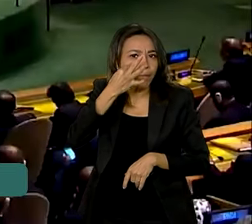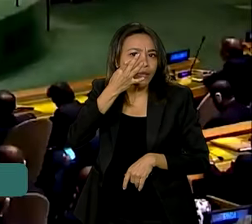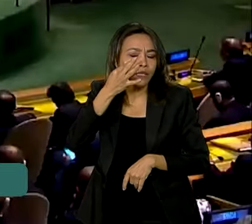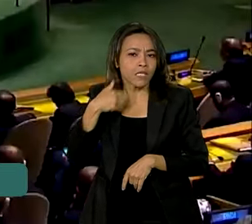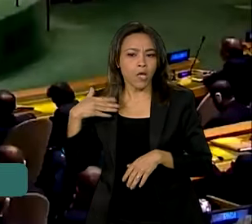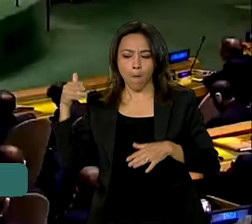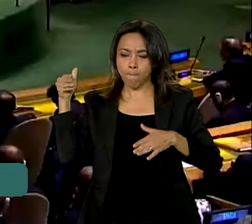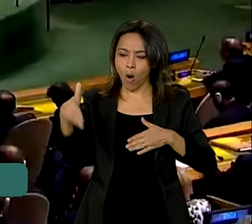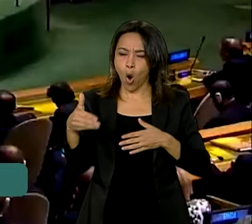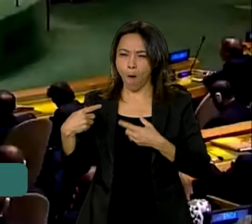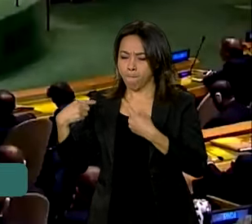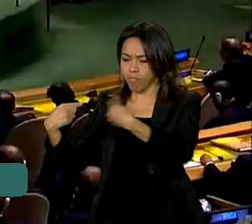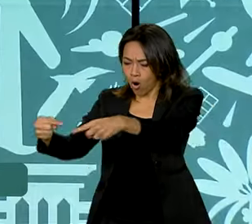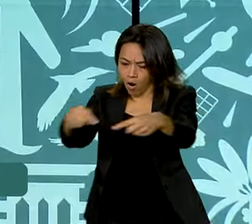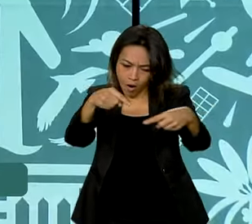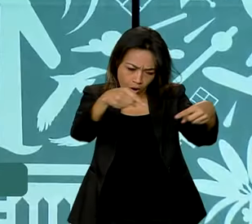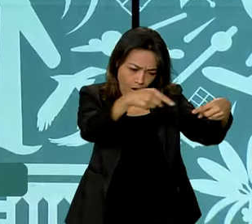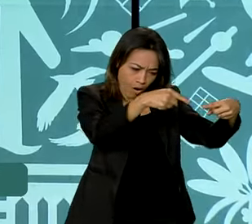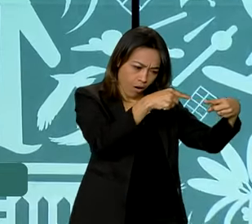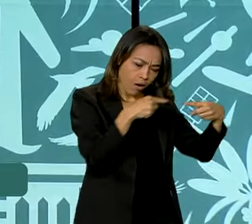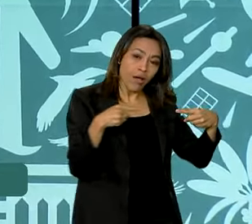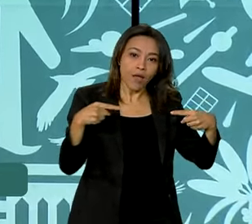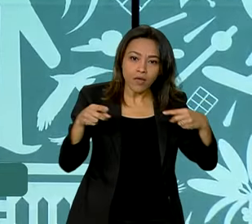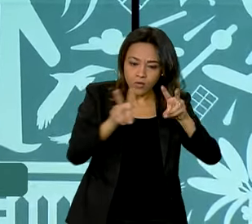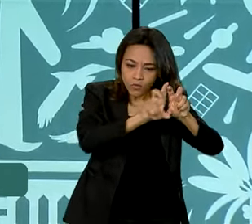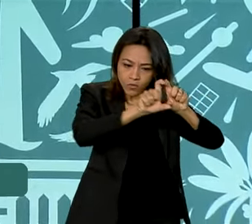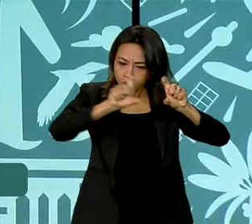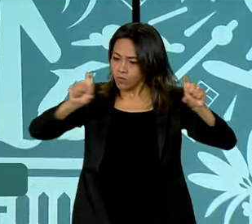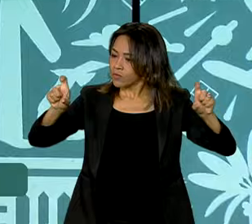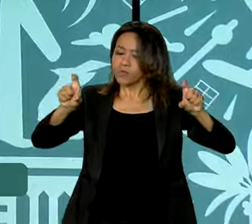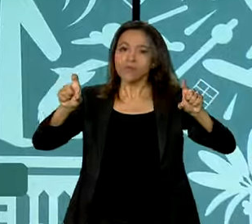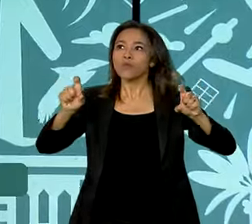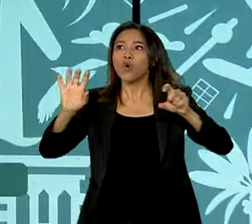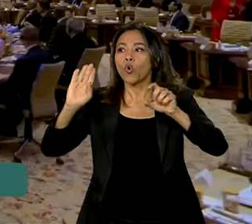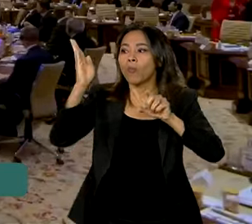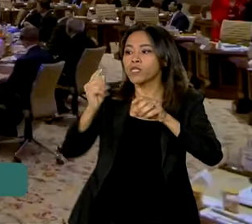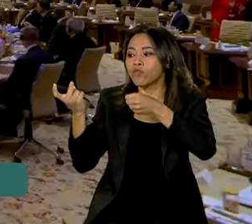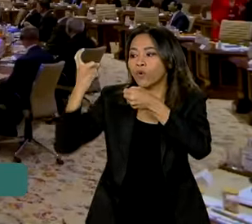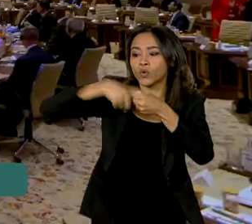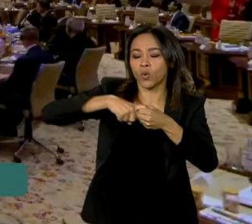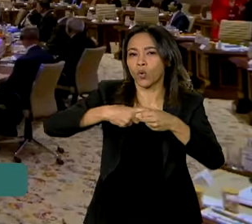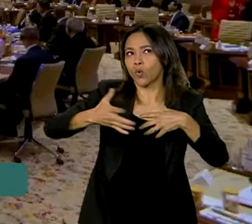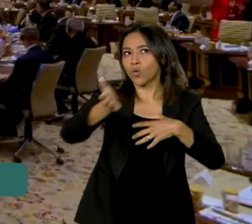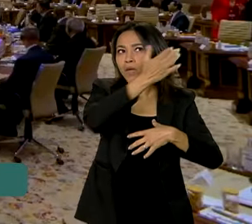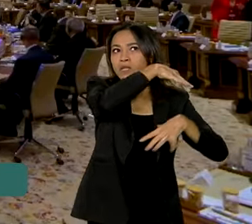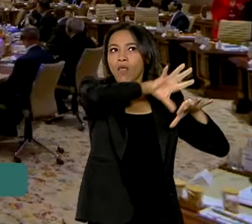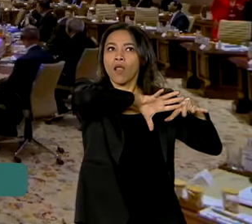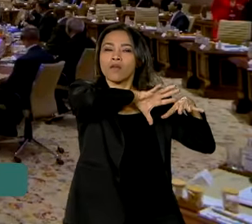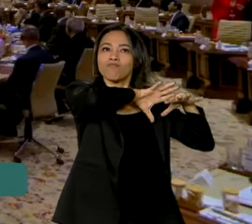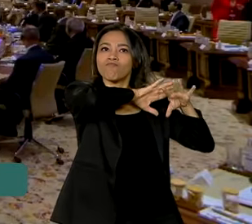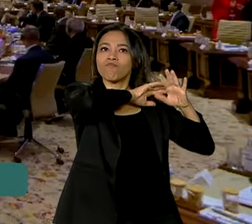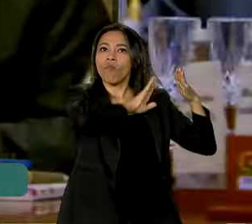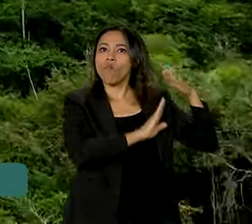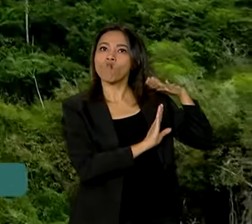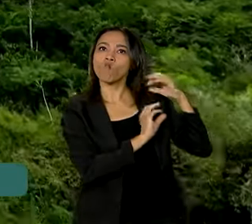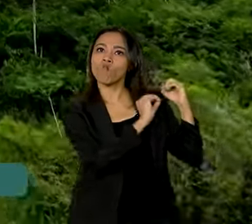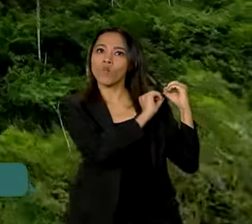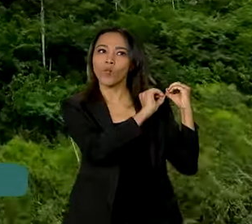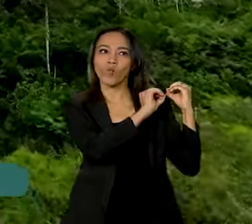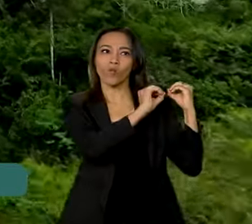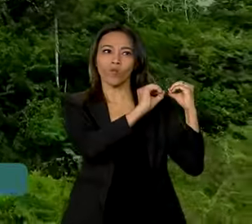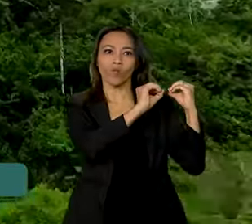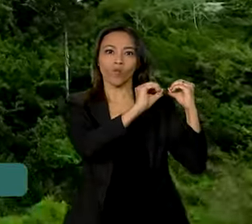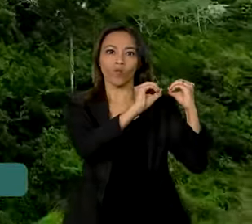nos espaços globais de decisão. Essa frase mostra que depois de um período de apagão na agenda ambiental brasileira, o mundo